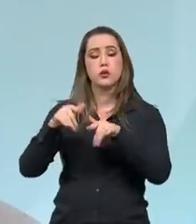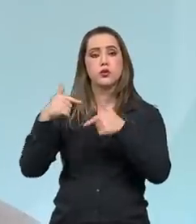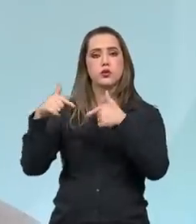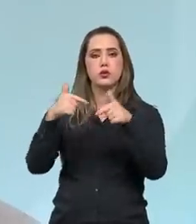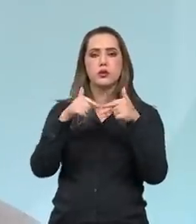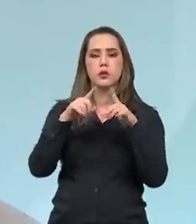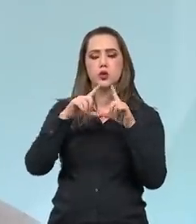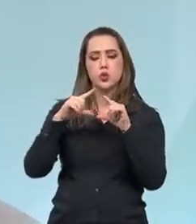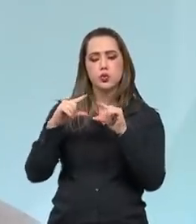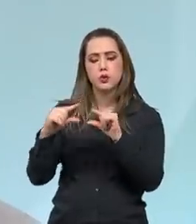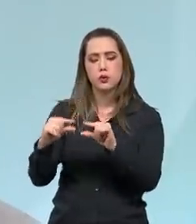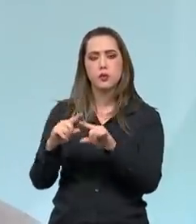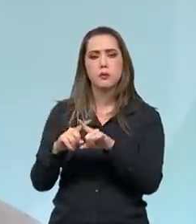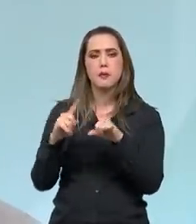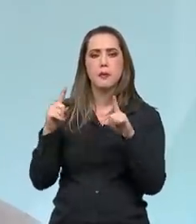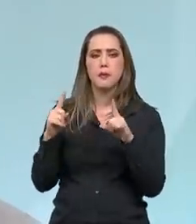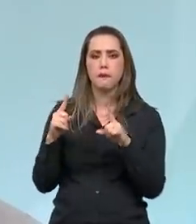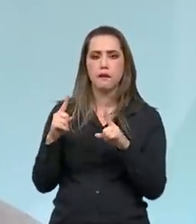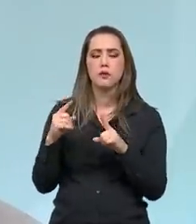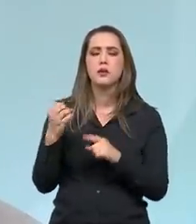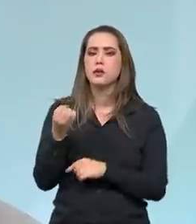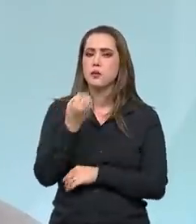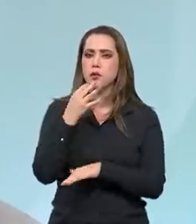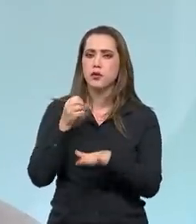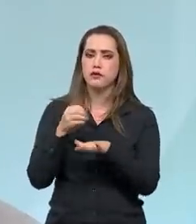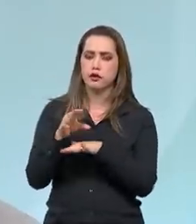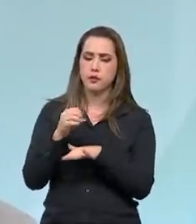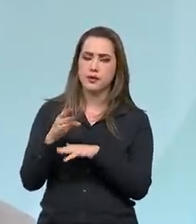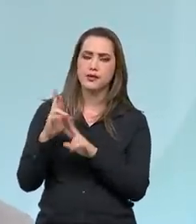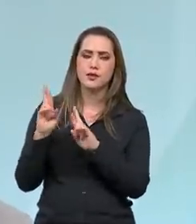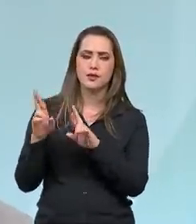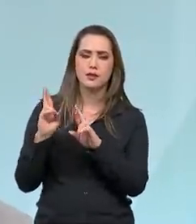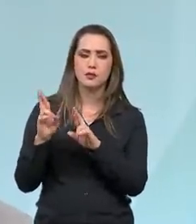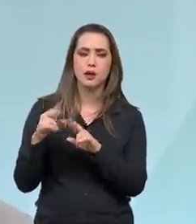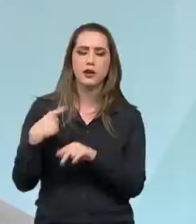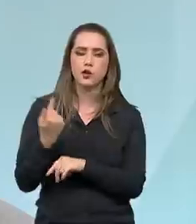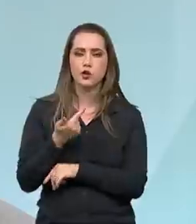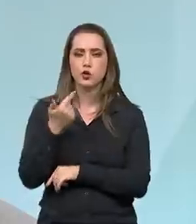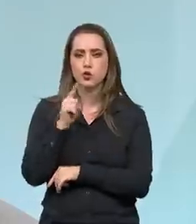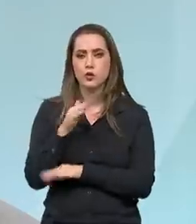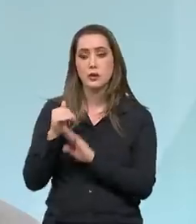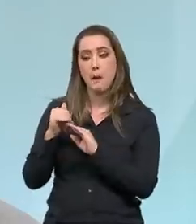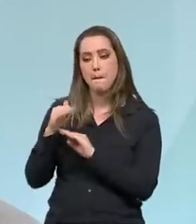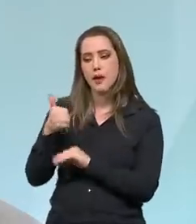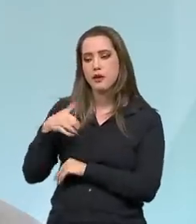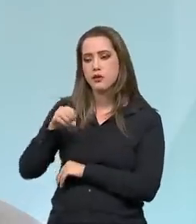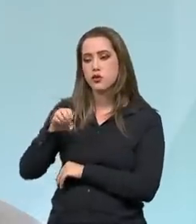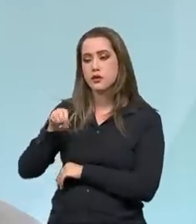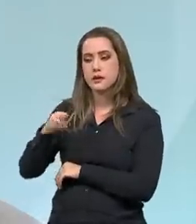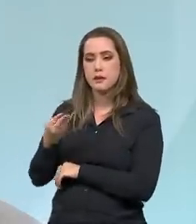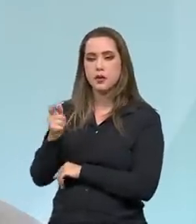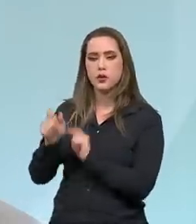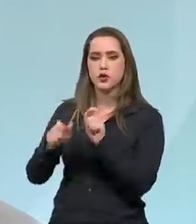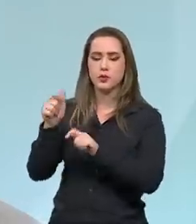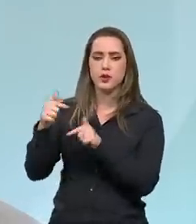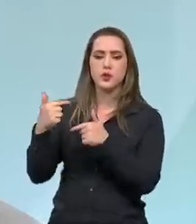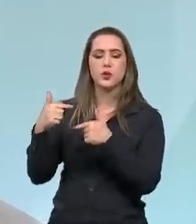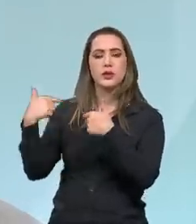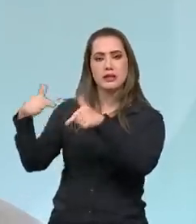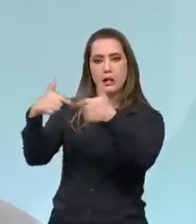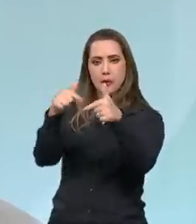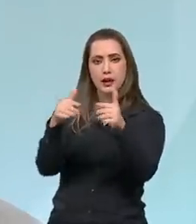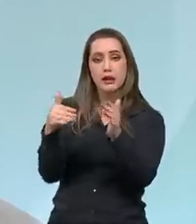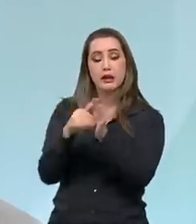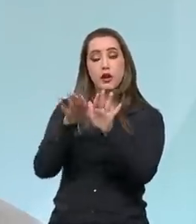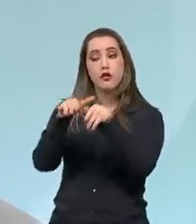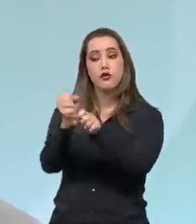vai reduzir. Mas a boa notícia é que se espera, de fato, que a gente ultrapasse esses 100 milhões de empregados aí. Quem sabe até o final do